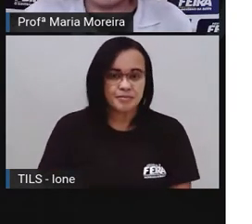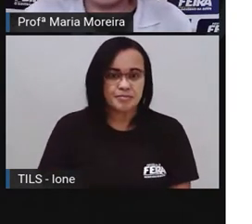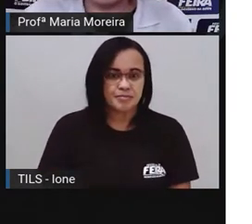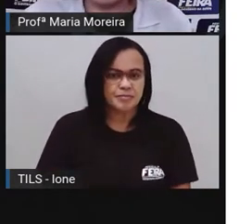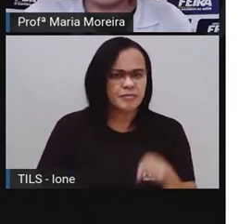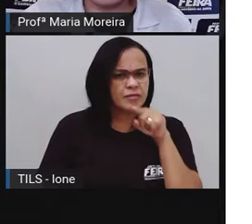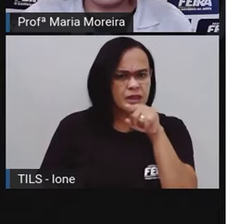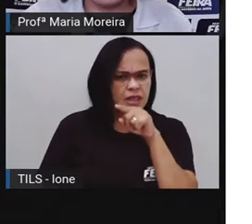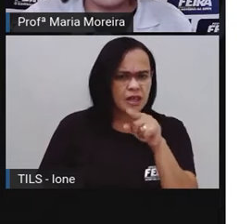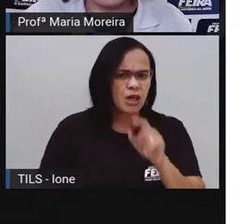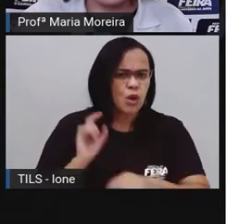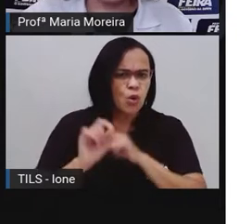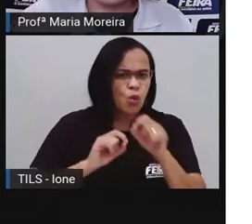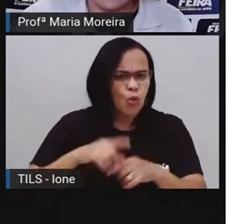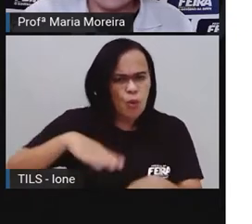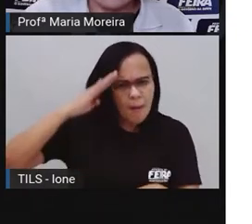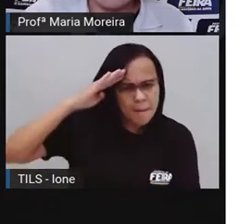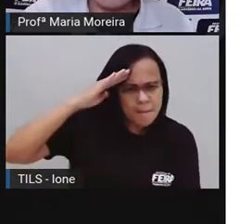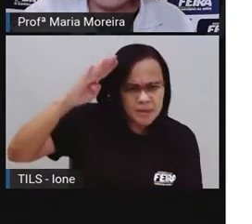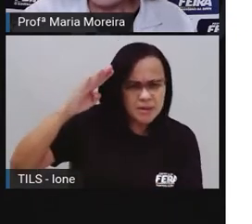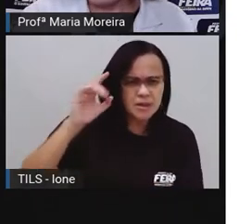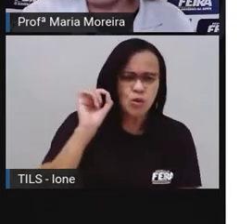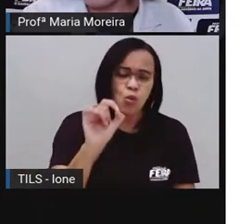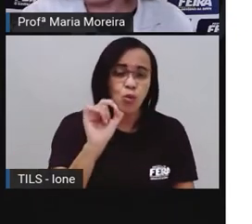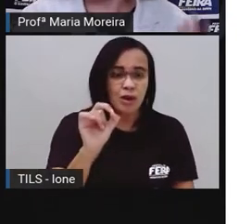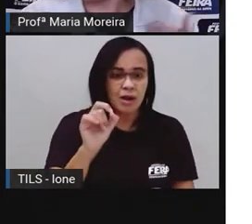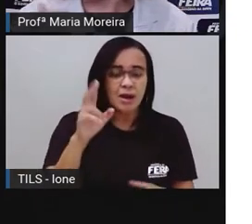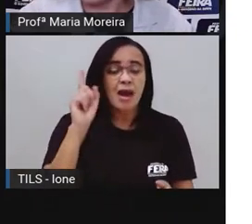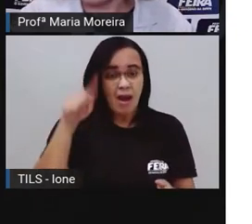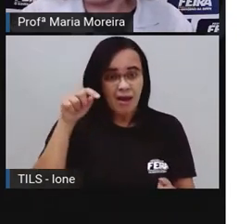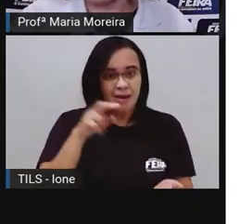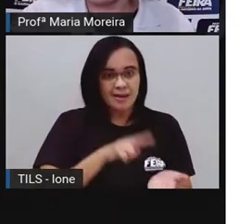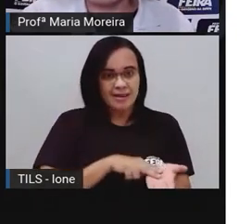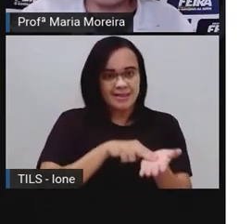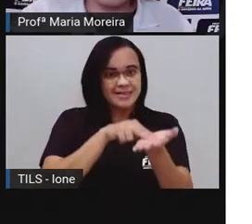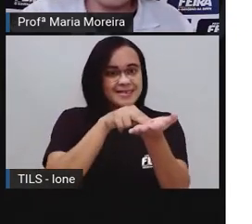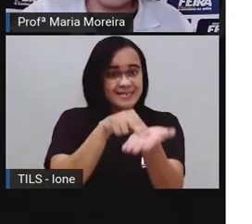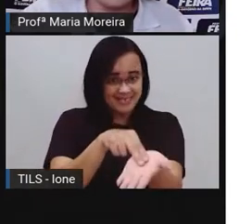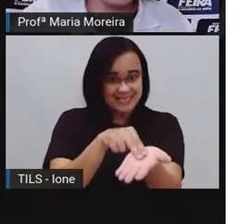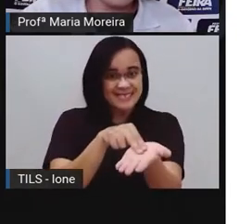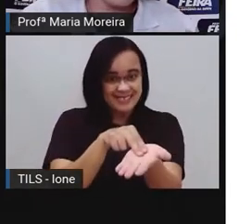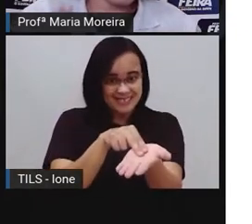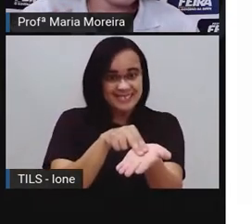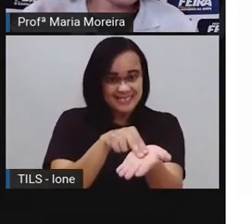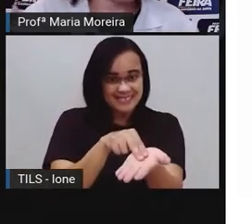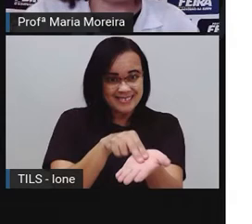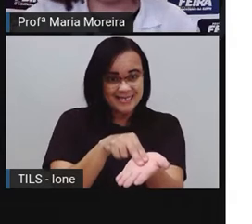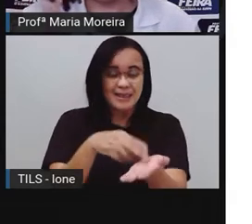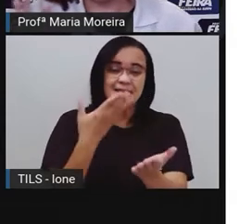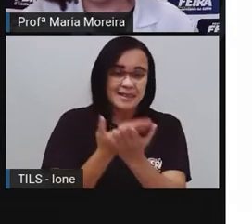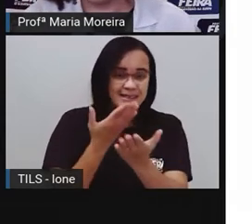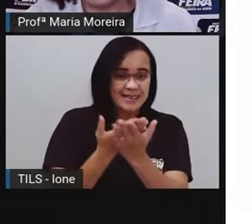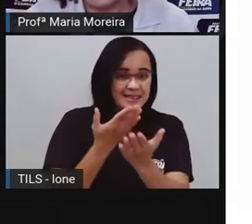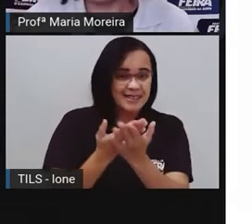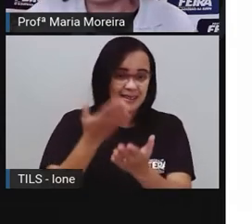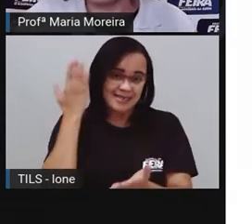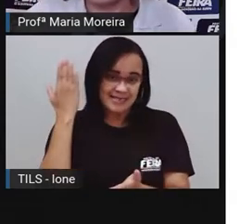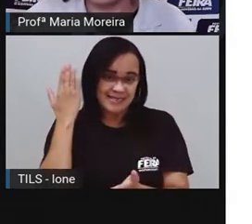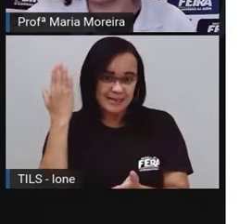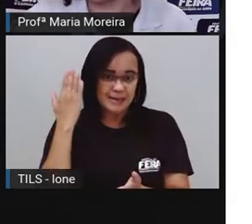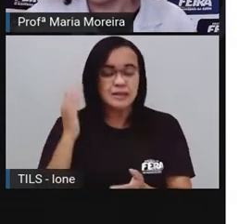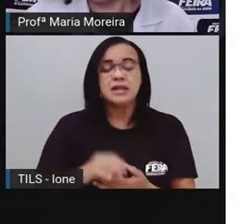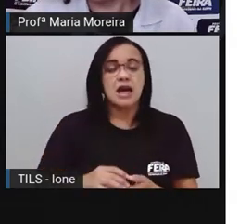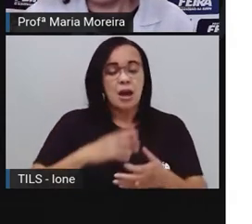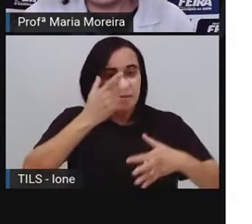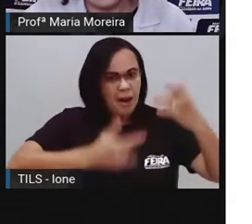principal da nossa história que é a carta. Bom, a Pró, na aula que ela falou sobre bilhete, ela várias vezes citou a carta, não